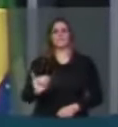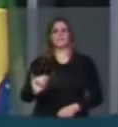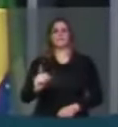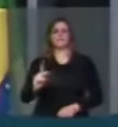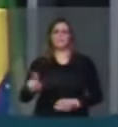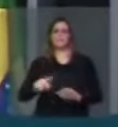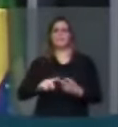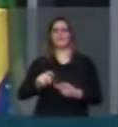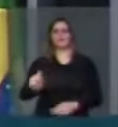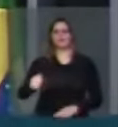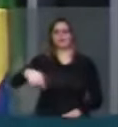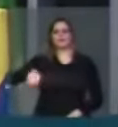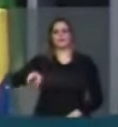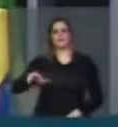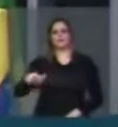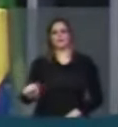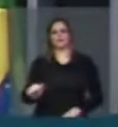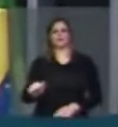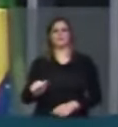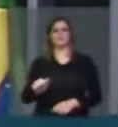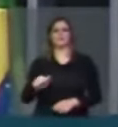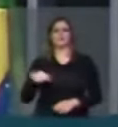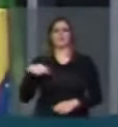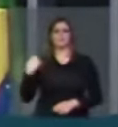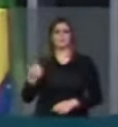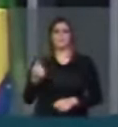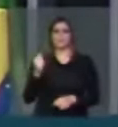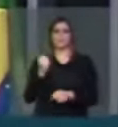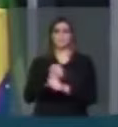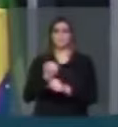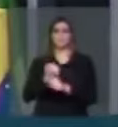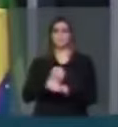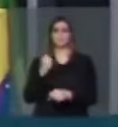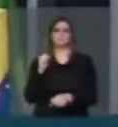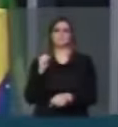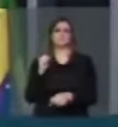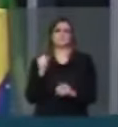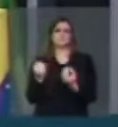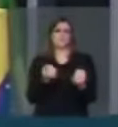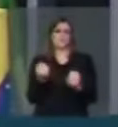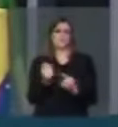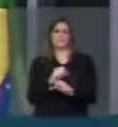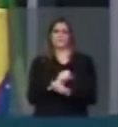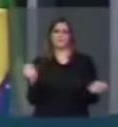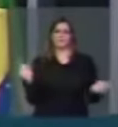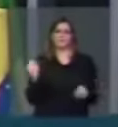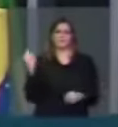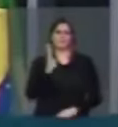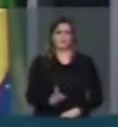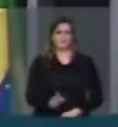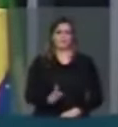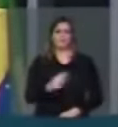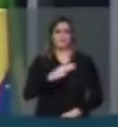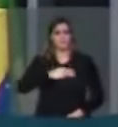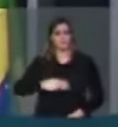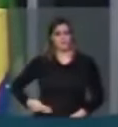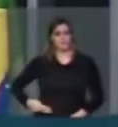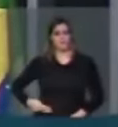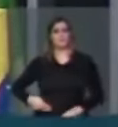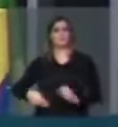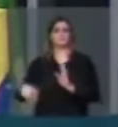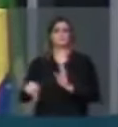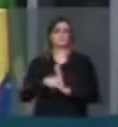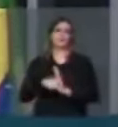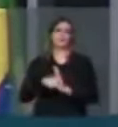também usina de Angra. Sem as obras dos militares, o Brasil não existiria. Os ministros eram escolhidos entre